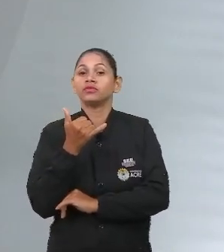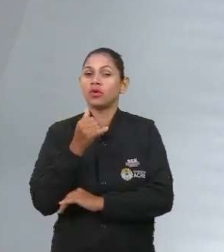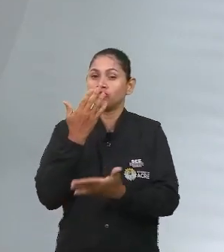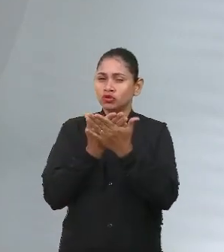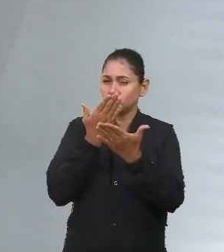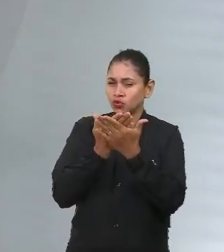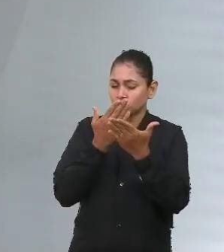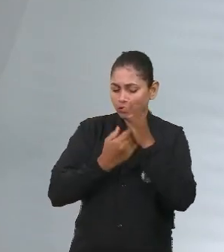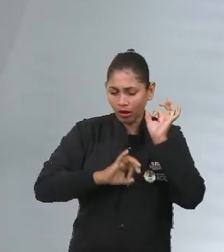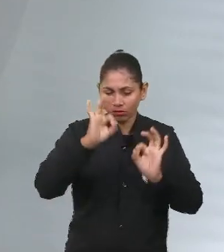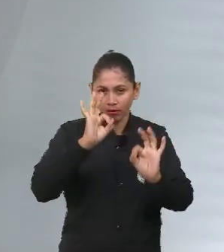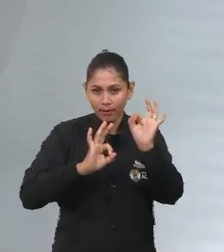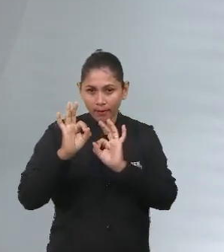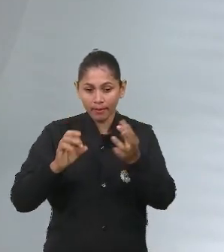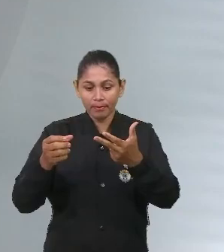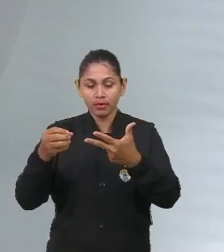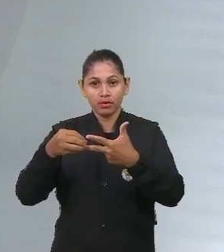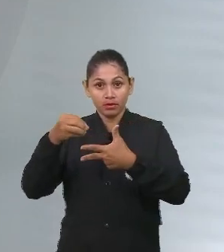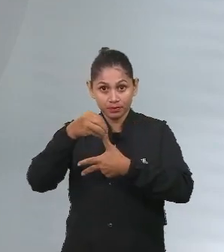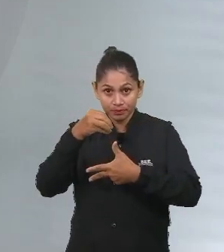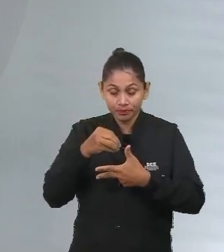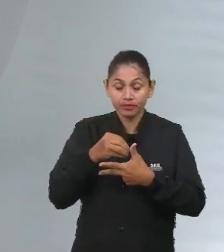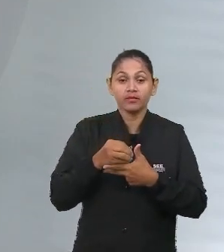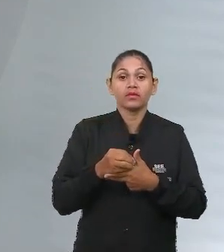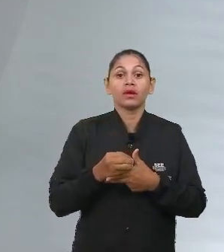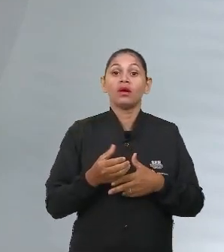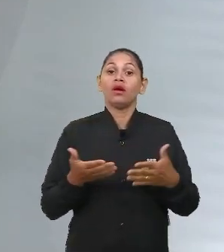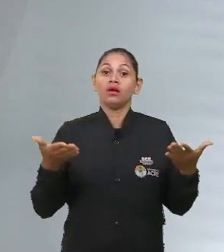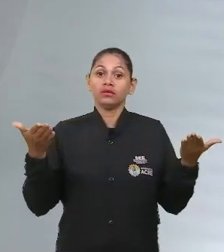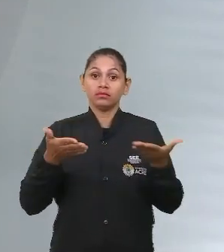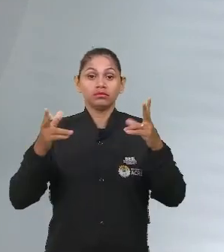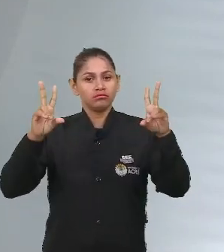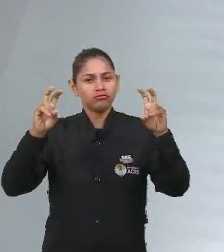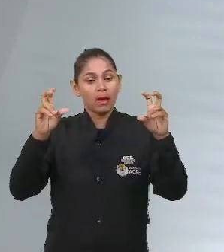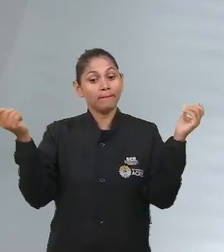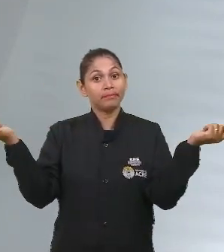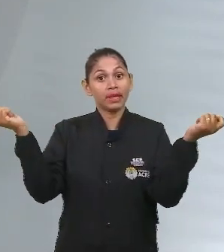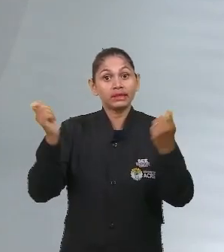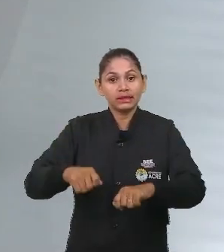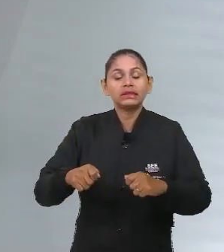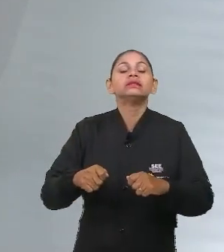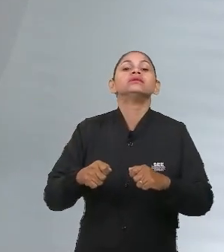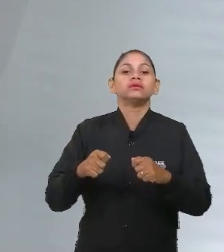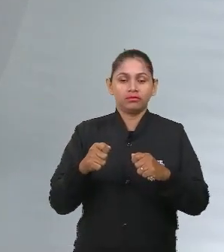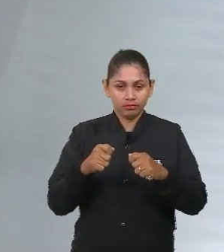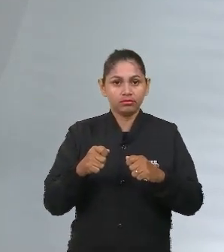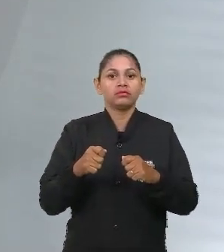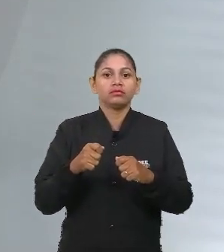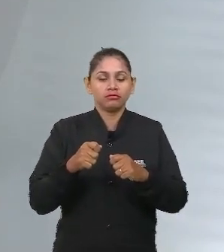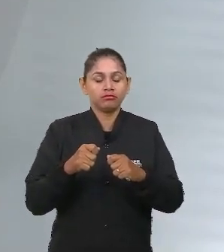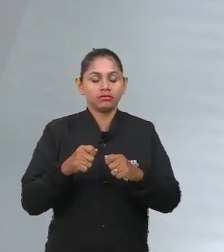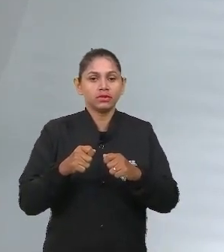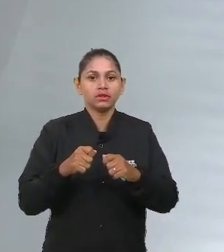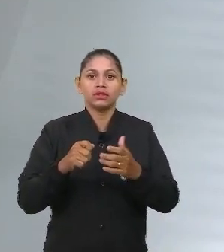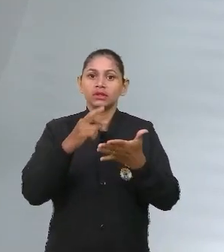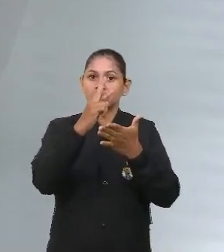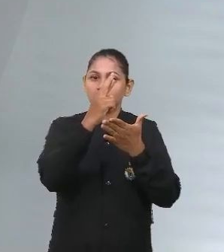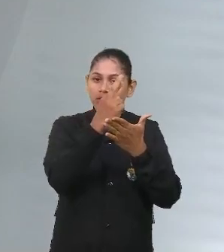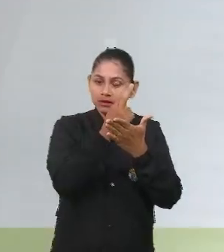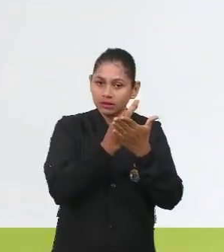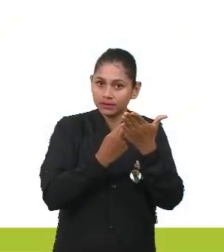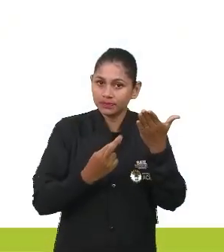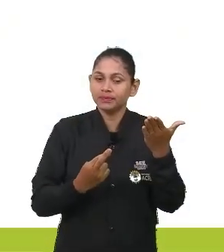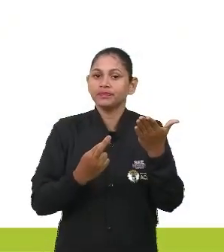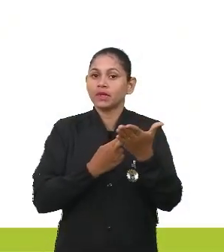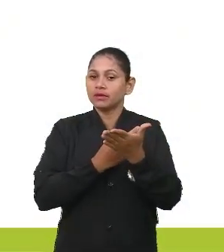Enem. Gente, hoje eu vou comentar sobre um dos possíveis temas que está dentro do eixo temático meio ambiente. Mas antes, eu gostaria de